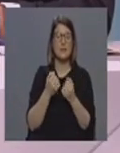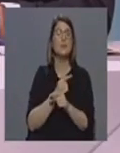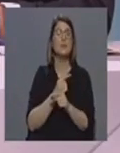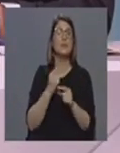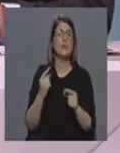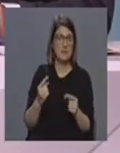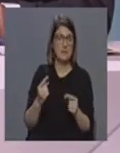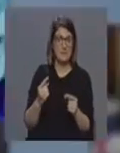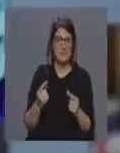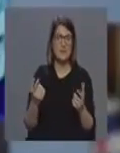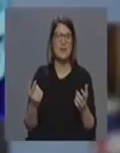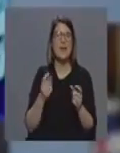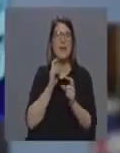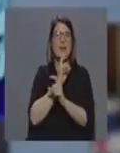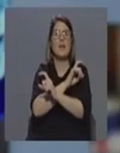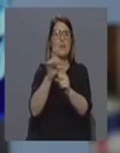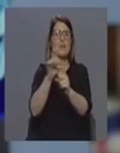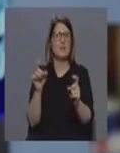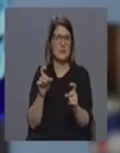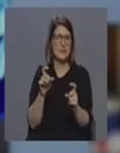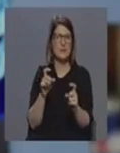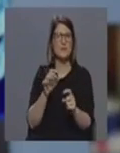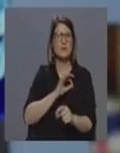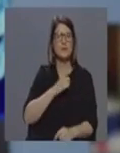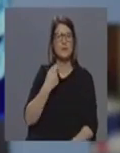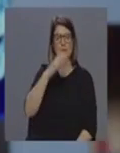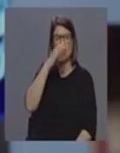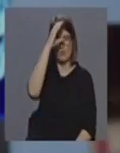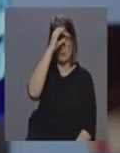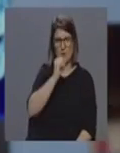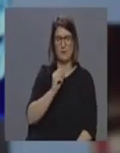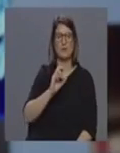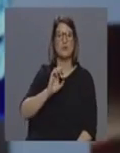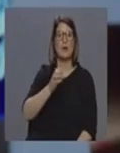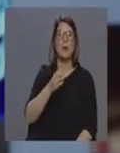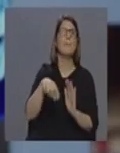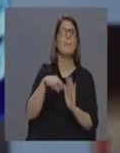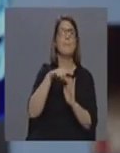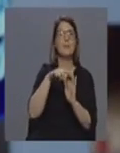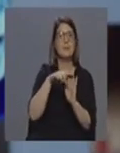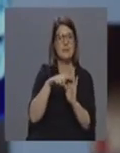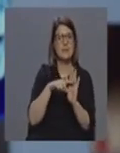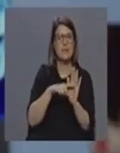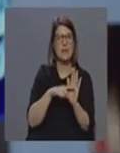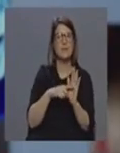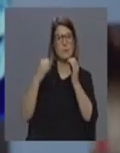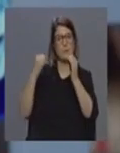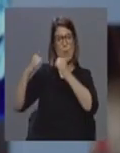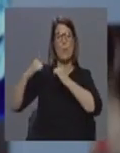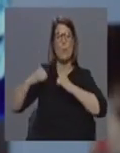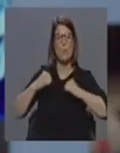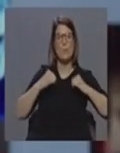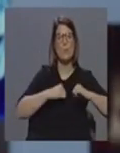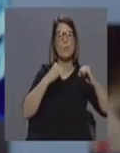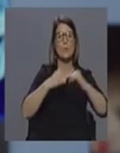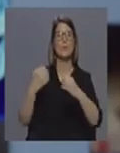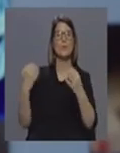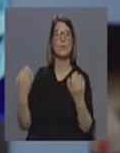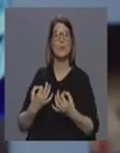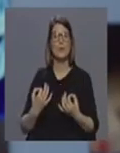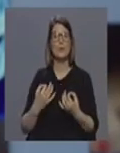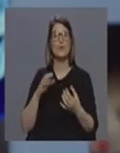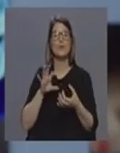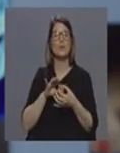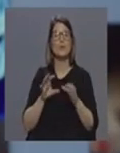foi anunciado ontem pelo Sr. Presidente do Governo Regional uma medida consensualizada e determinada pelo Conselho de